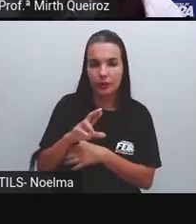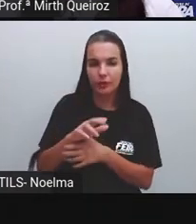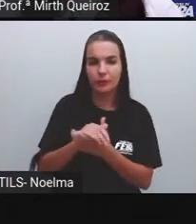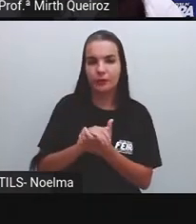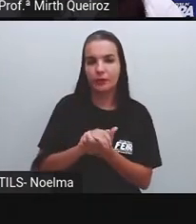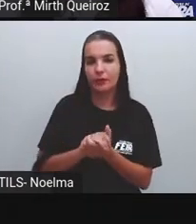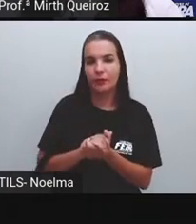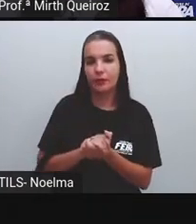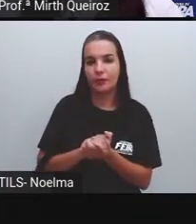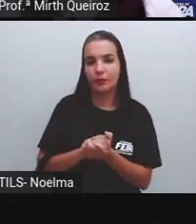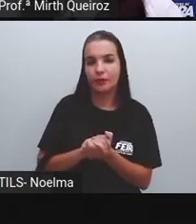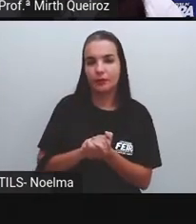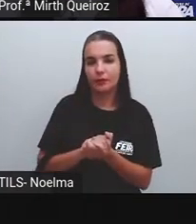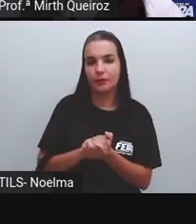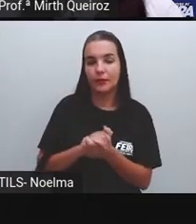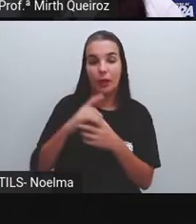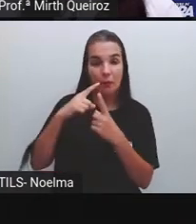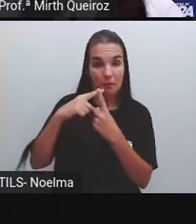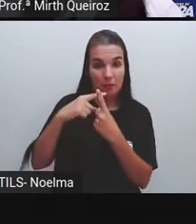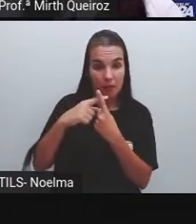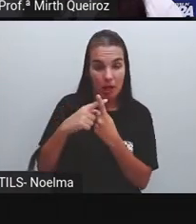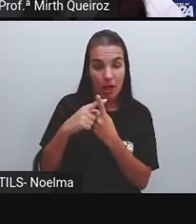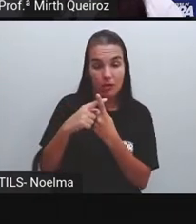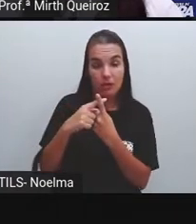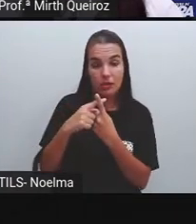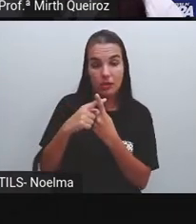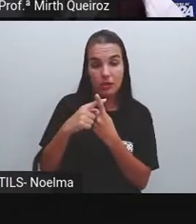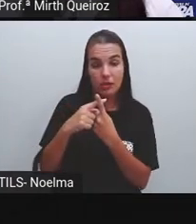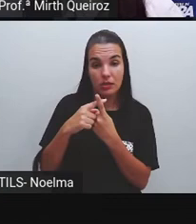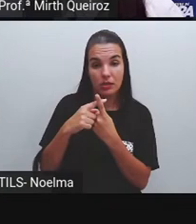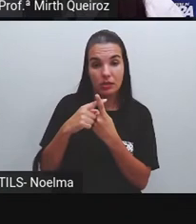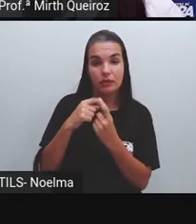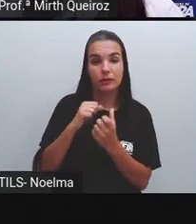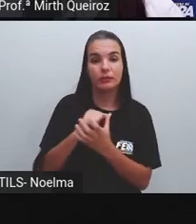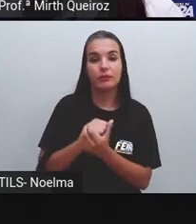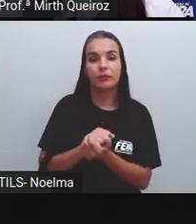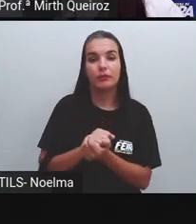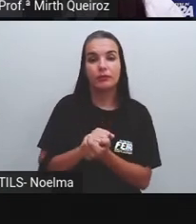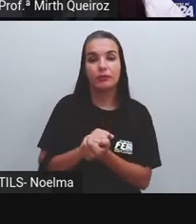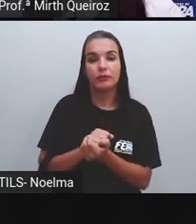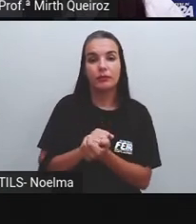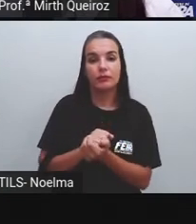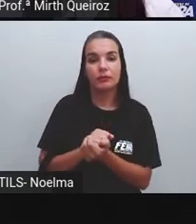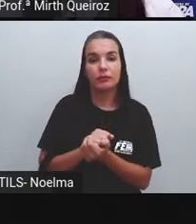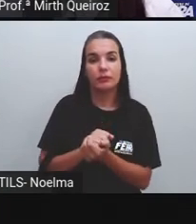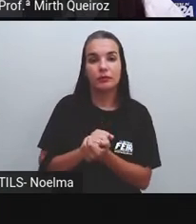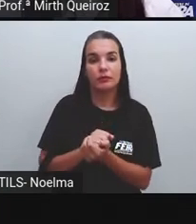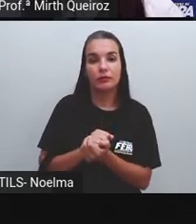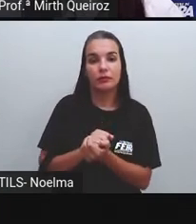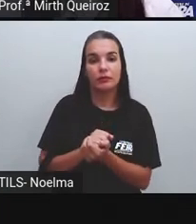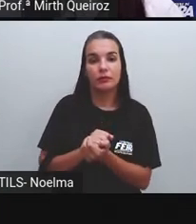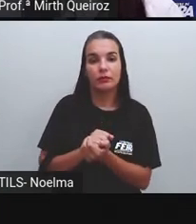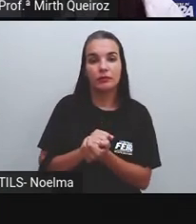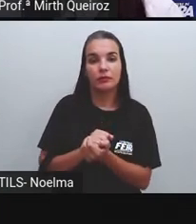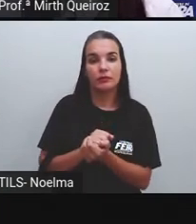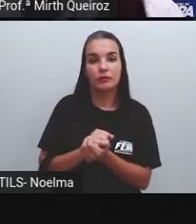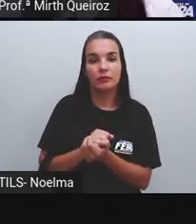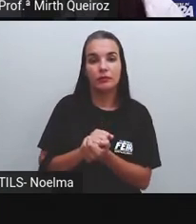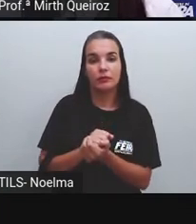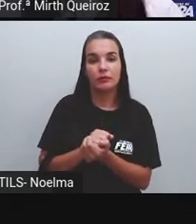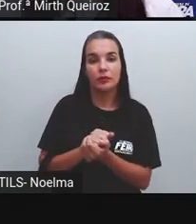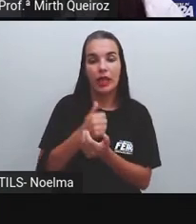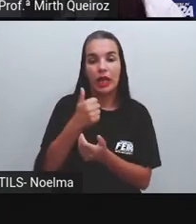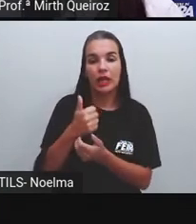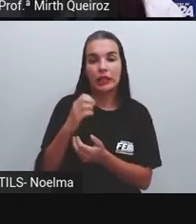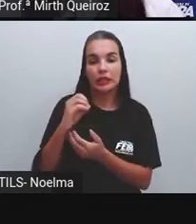Mais 20 pessoas. a gente já aperta o sinalzinho mais, nós já aprendemos a como utilizar a calculadora. 100